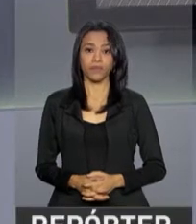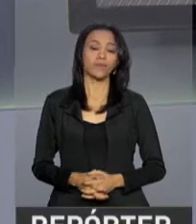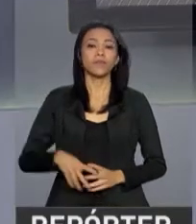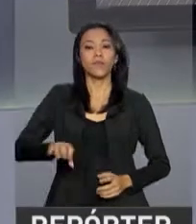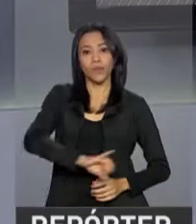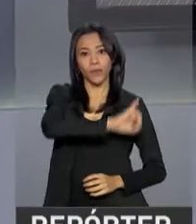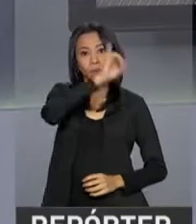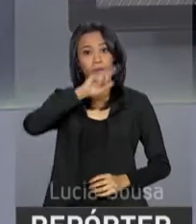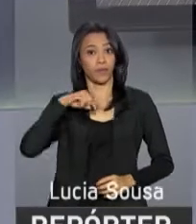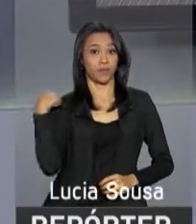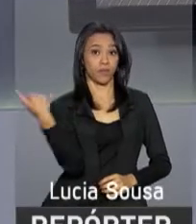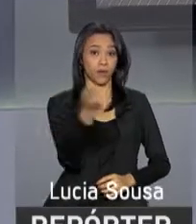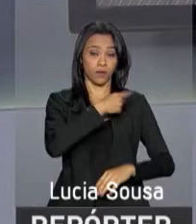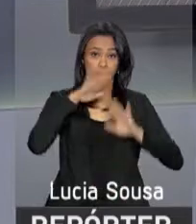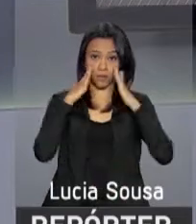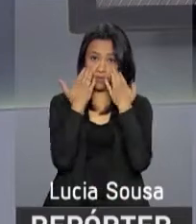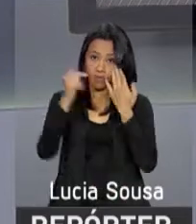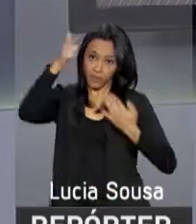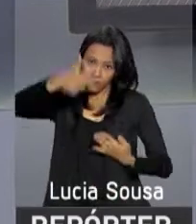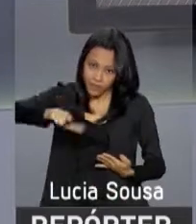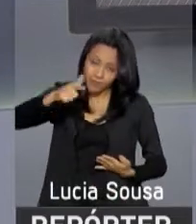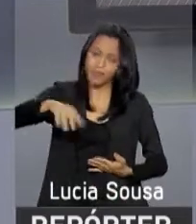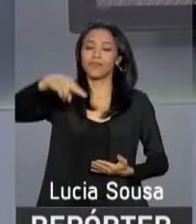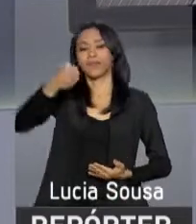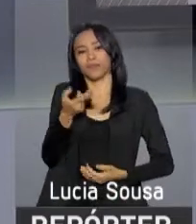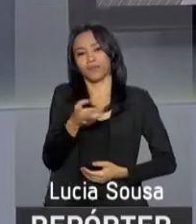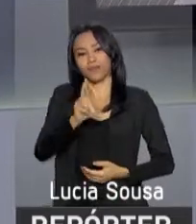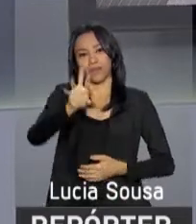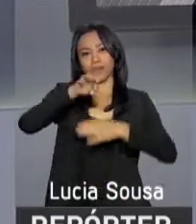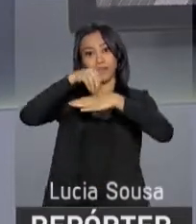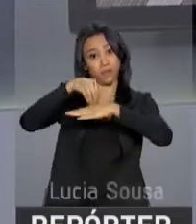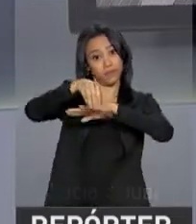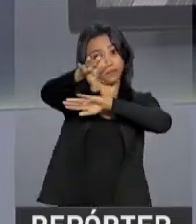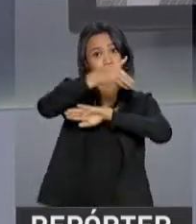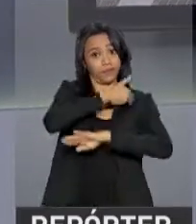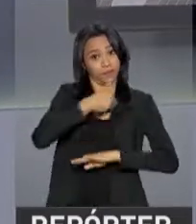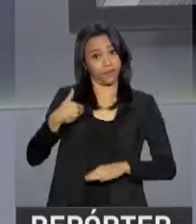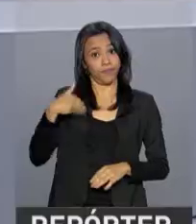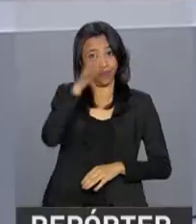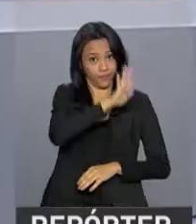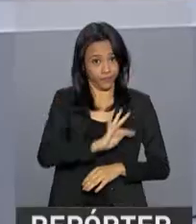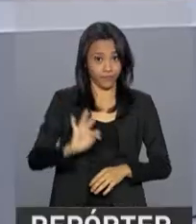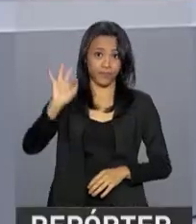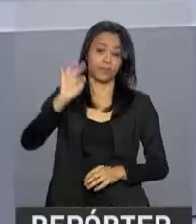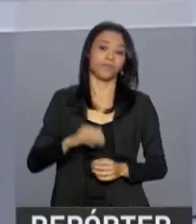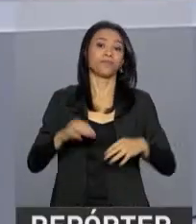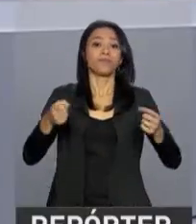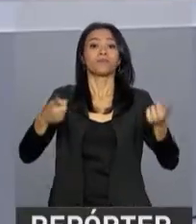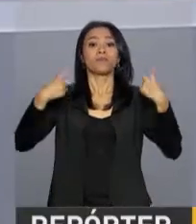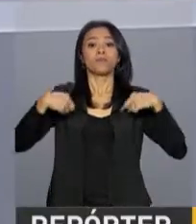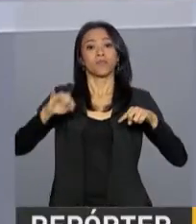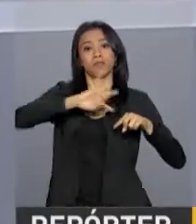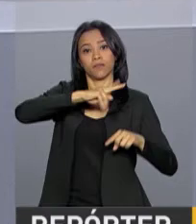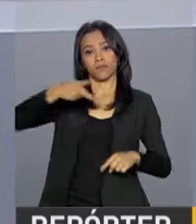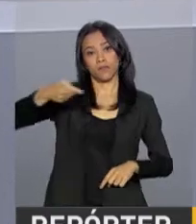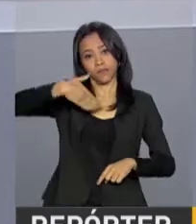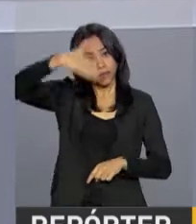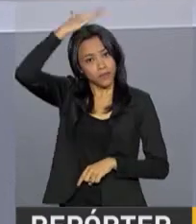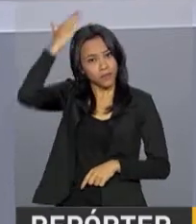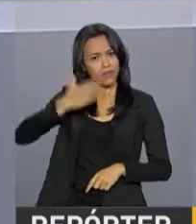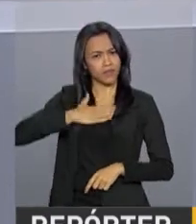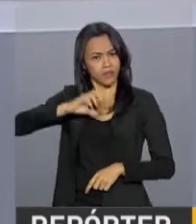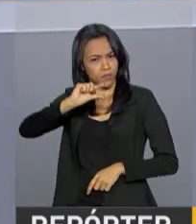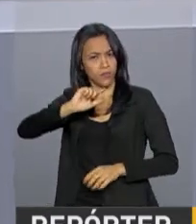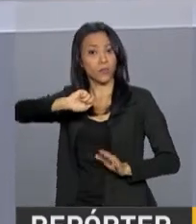Olá, no ar mais uma edição do repórter NBR e as notícias do governo federal. O presidente Michel Temer assina